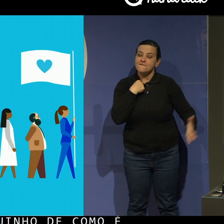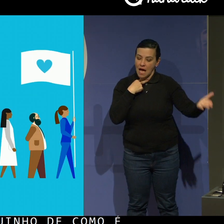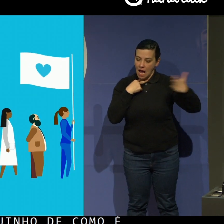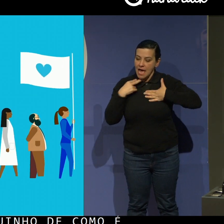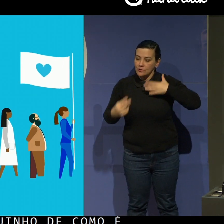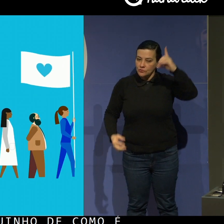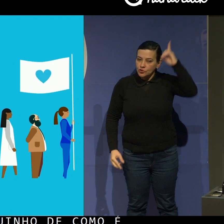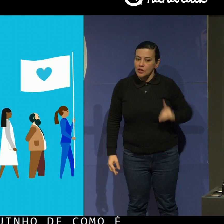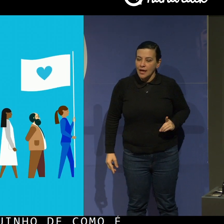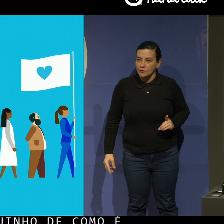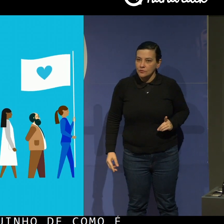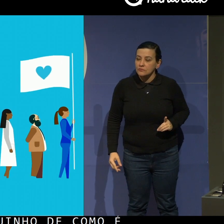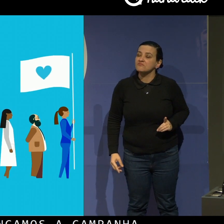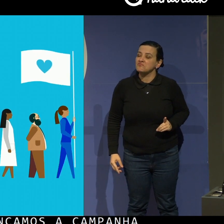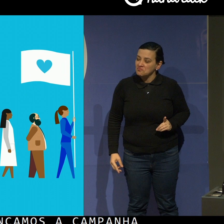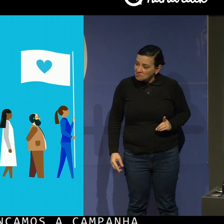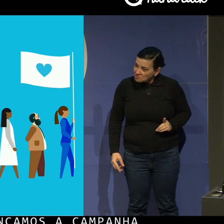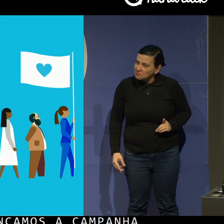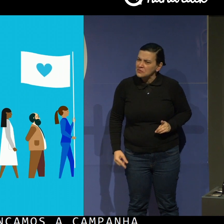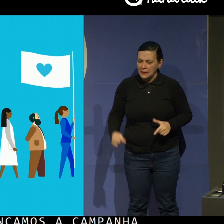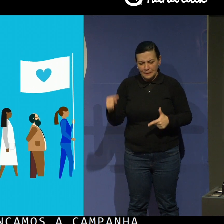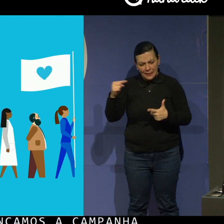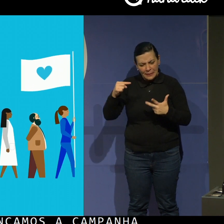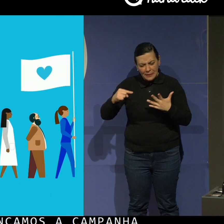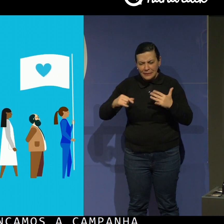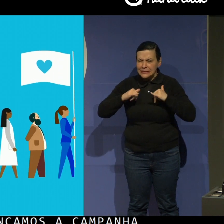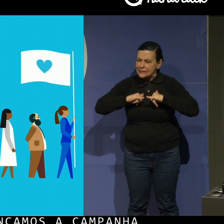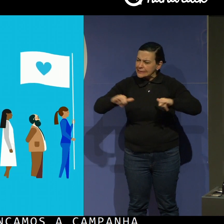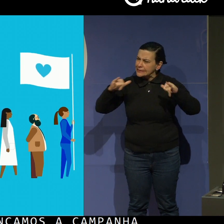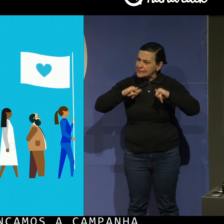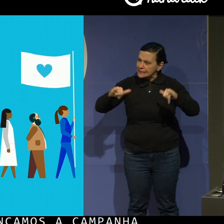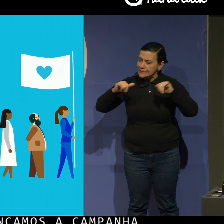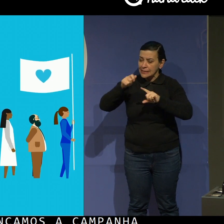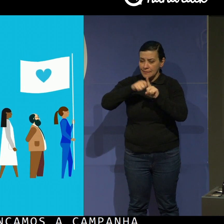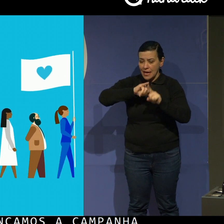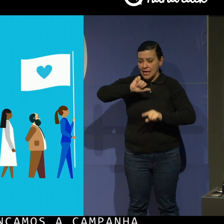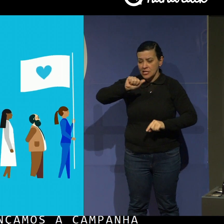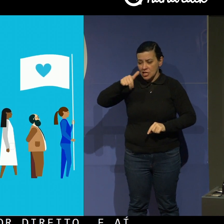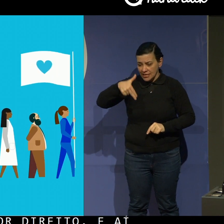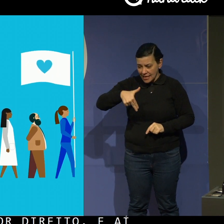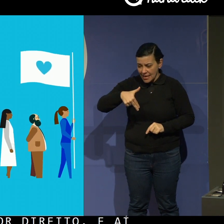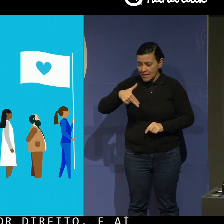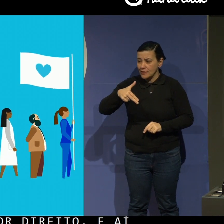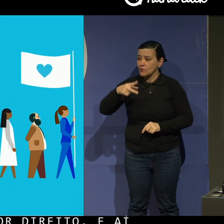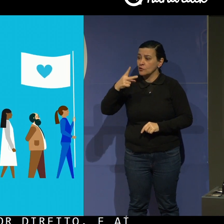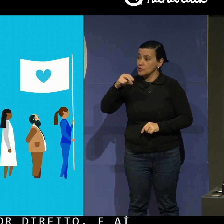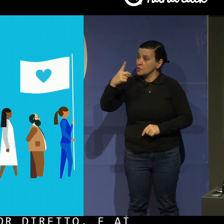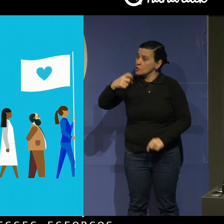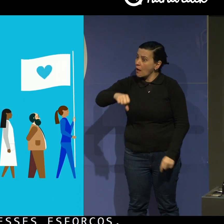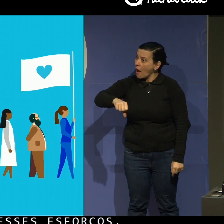e aí, graças a todos esses esforços, em janeiro de 2019, a gente teve o